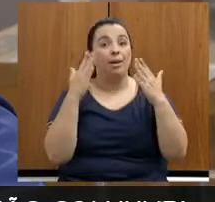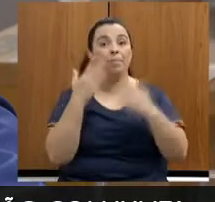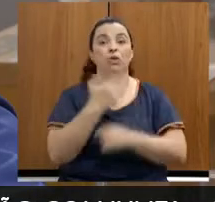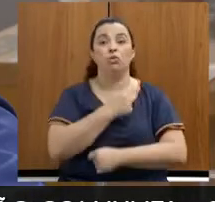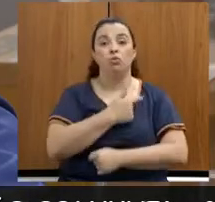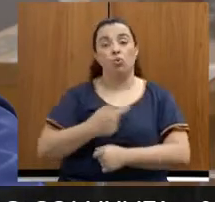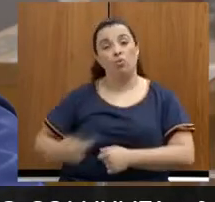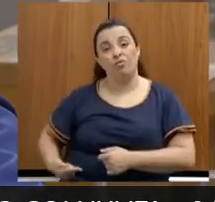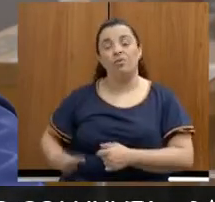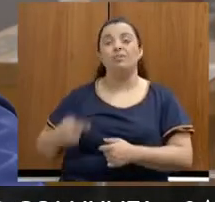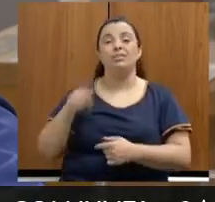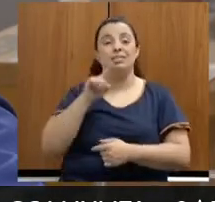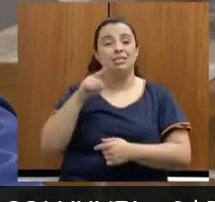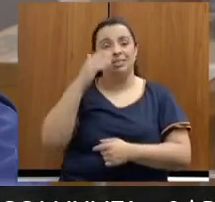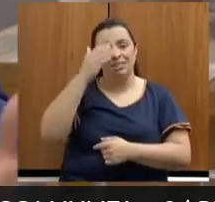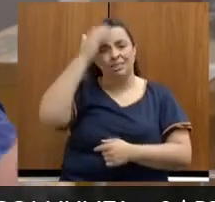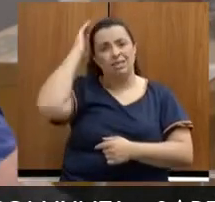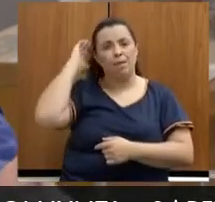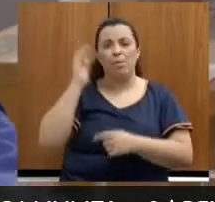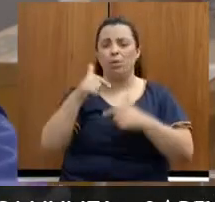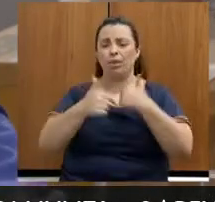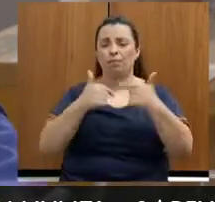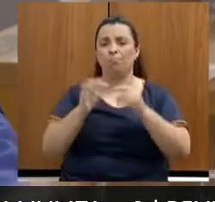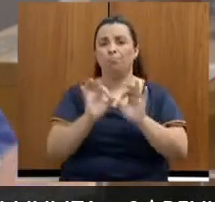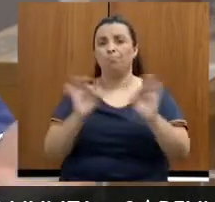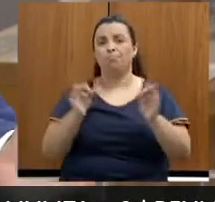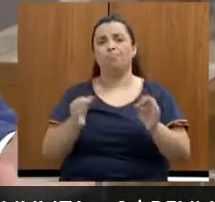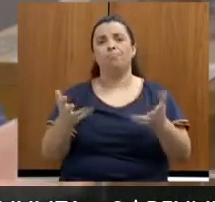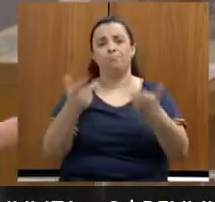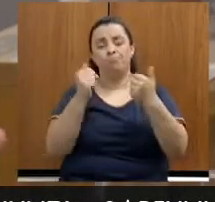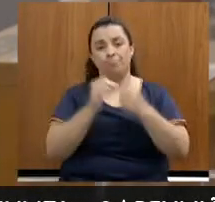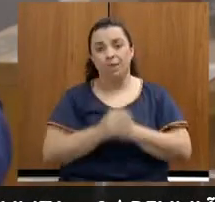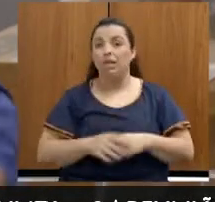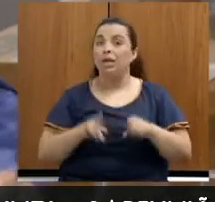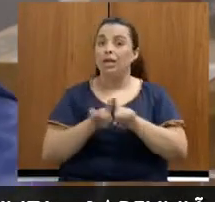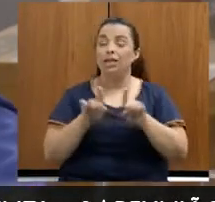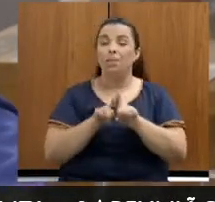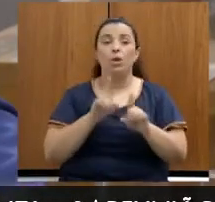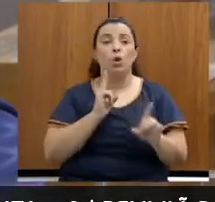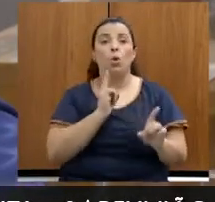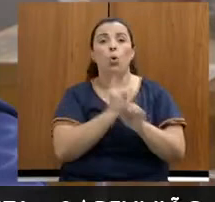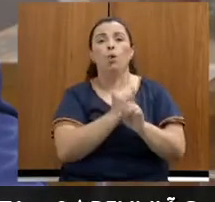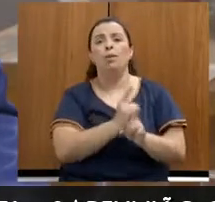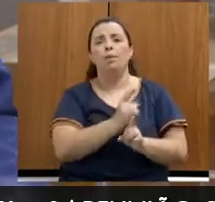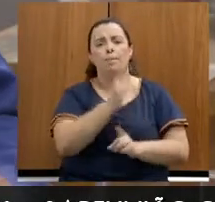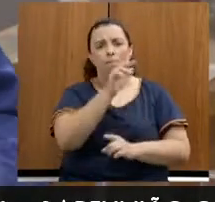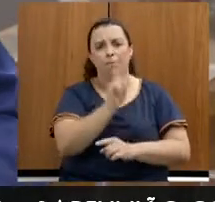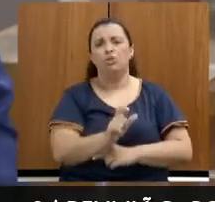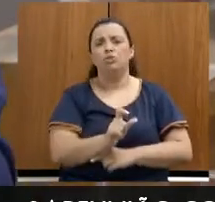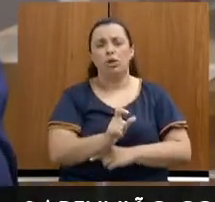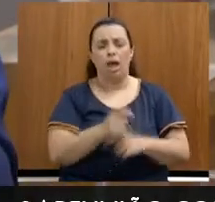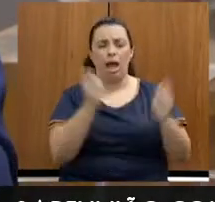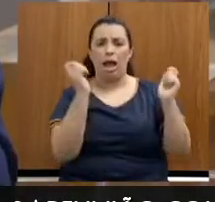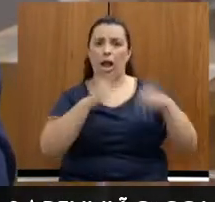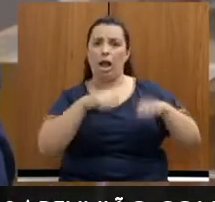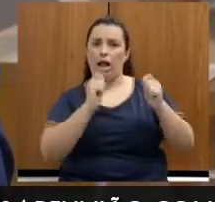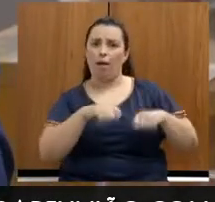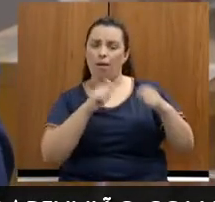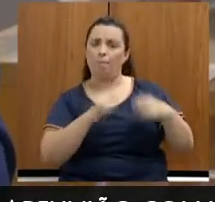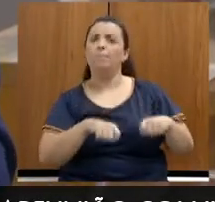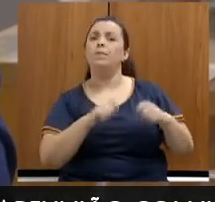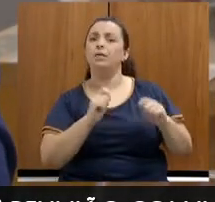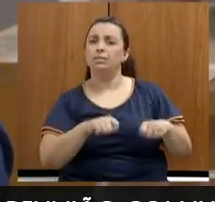extraordinário e, mais do que um trabalho extraordinário, um achado de pessoas com condição de poder servir